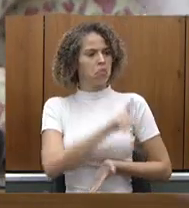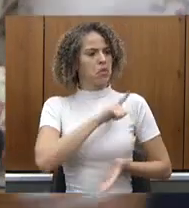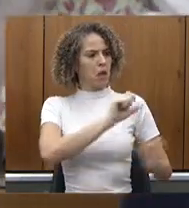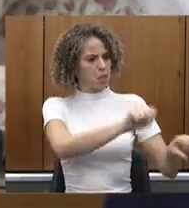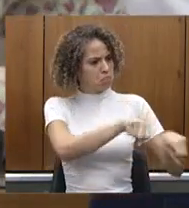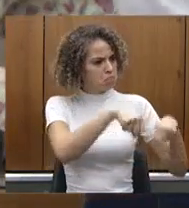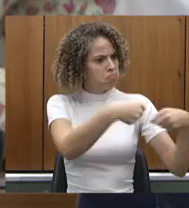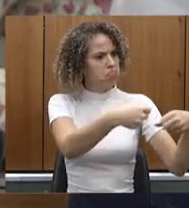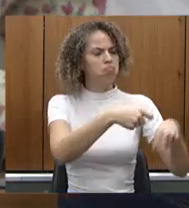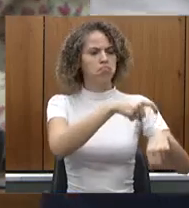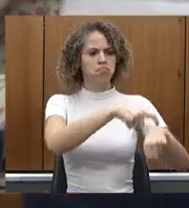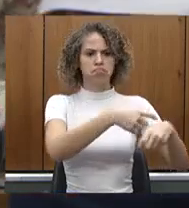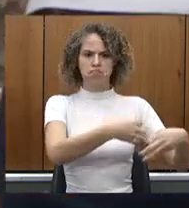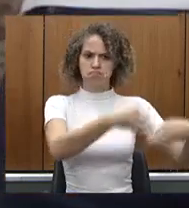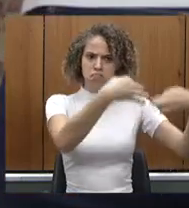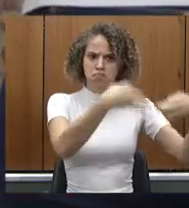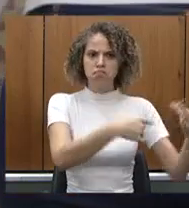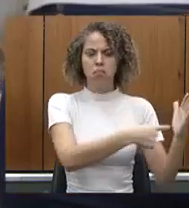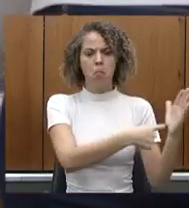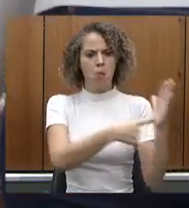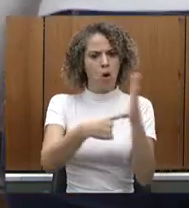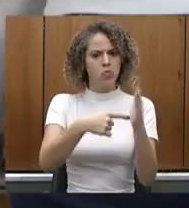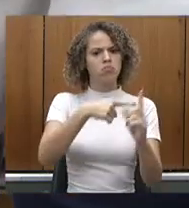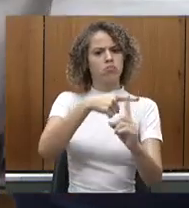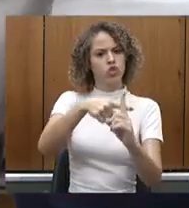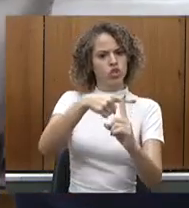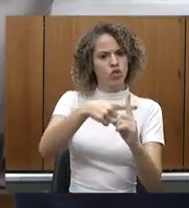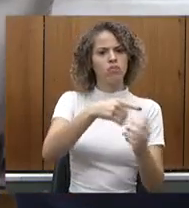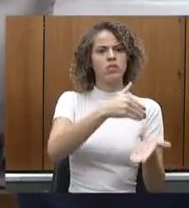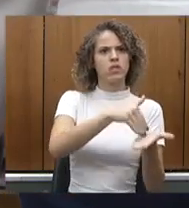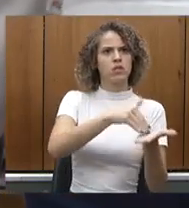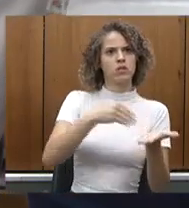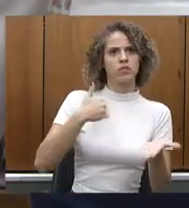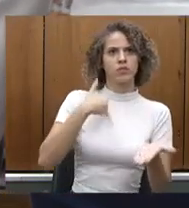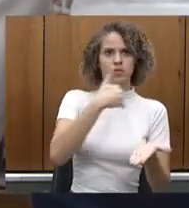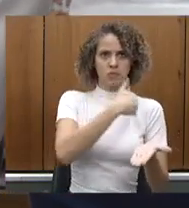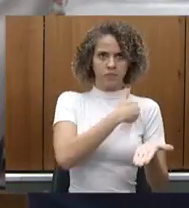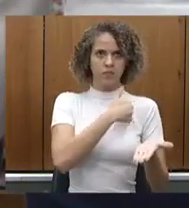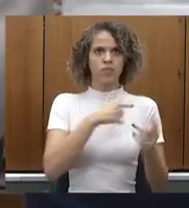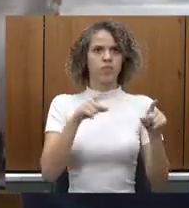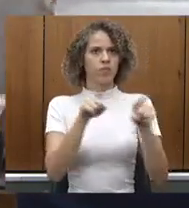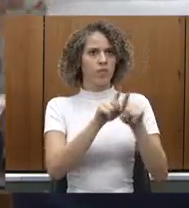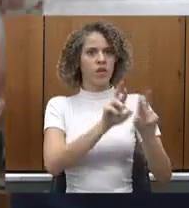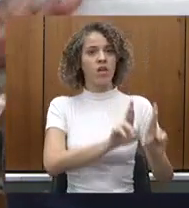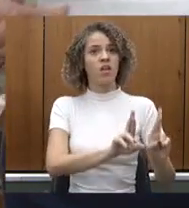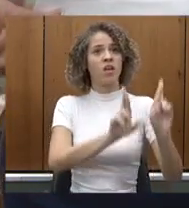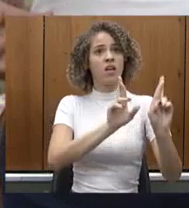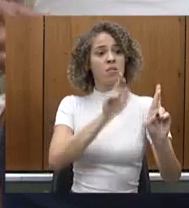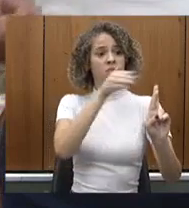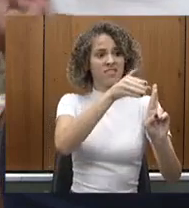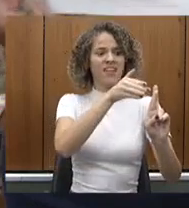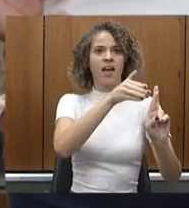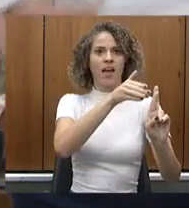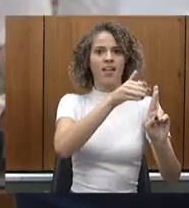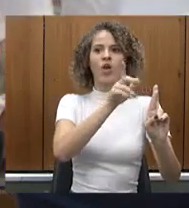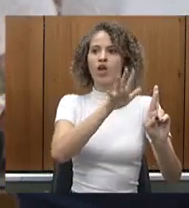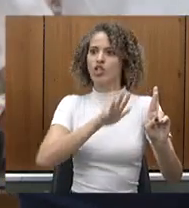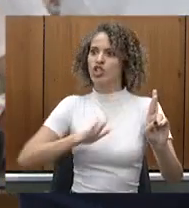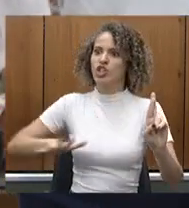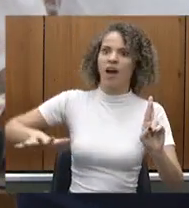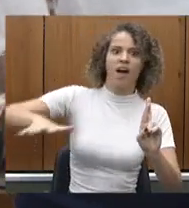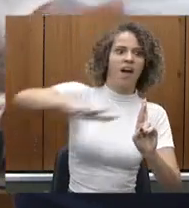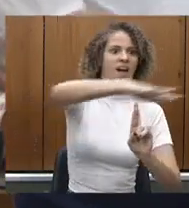belo trabalho à frente da Secretaria eu que sou um deputado que represento muitos municípios de Minas Gerais